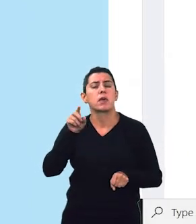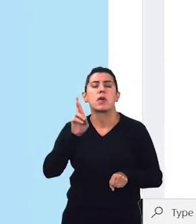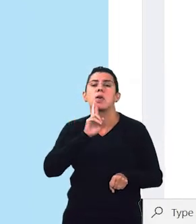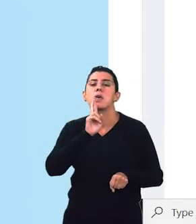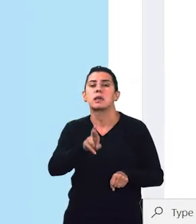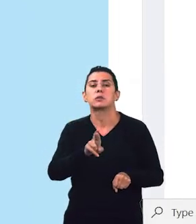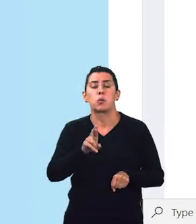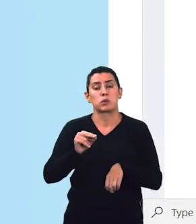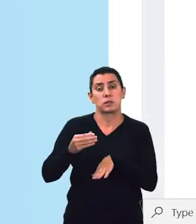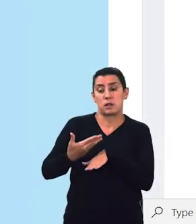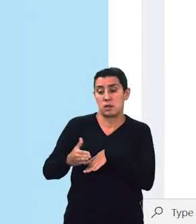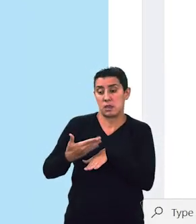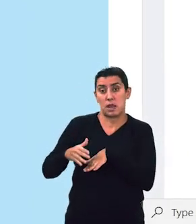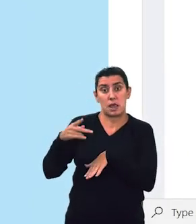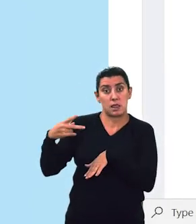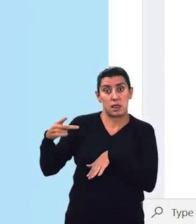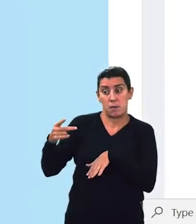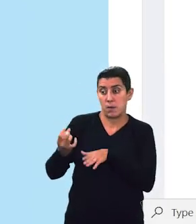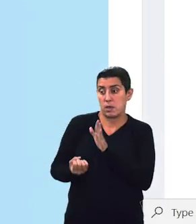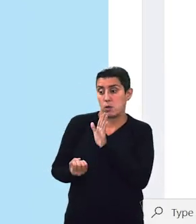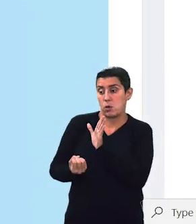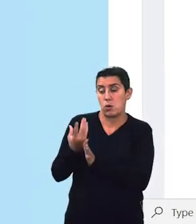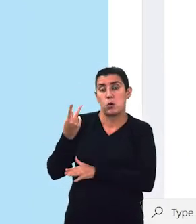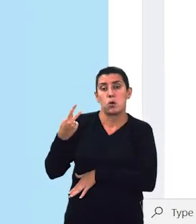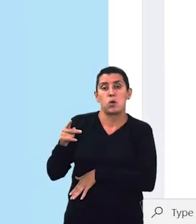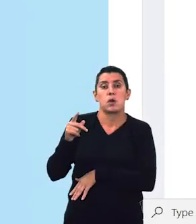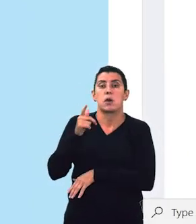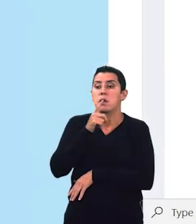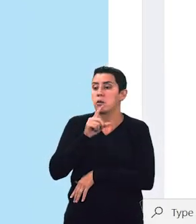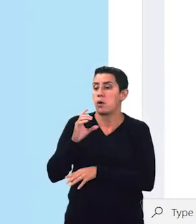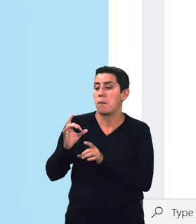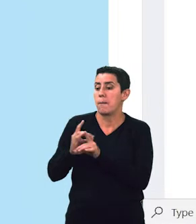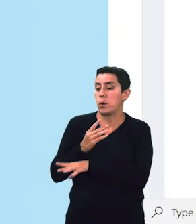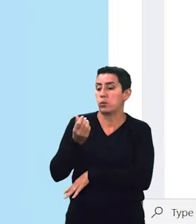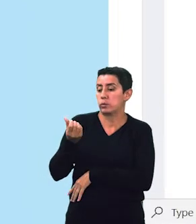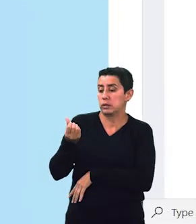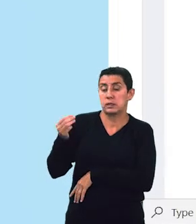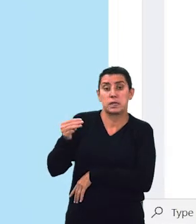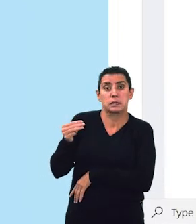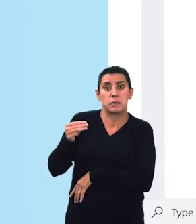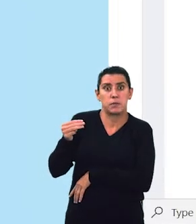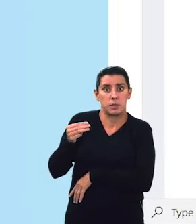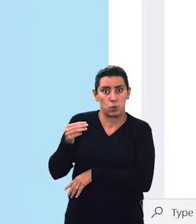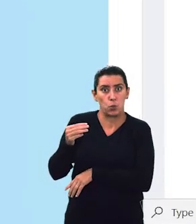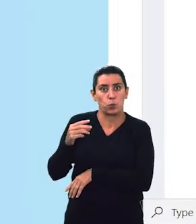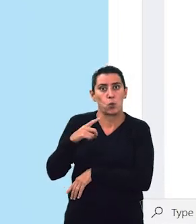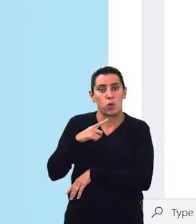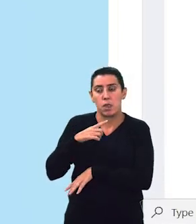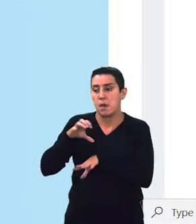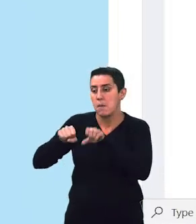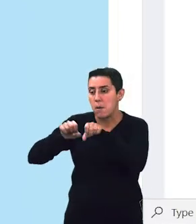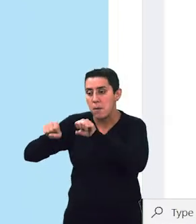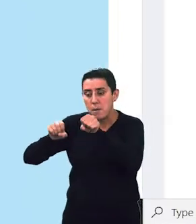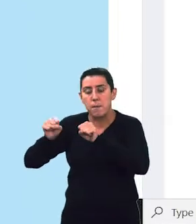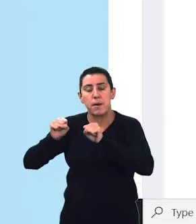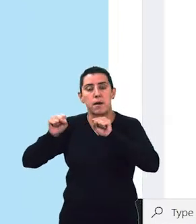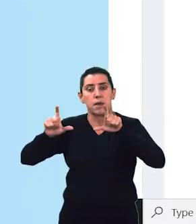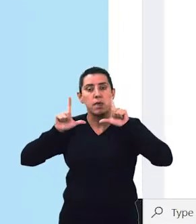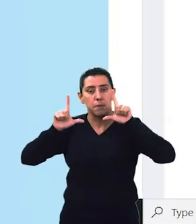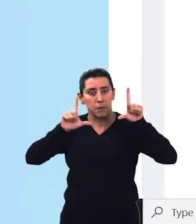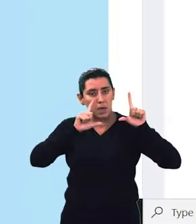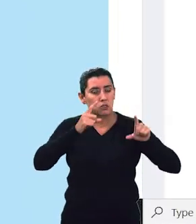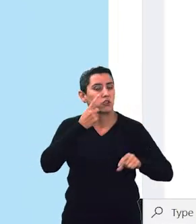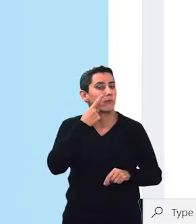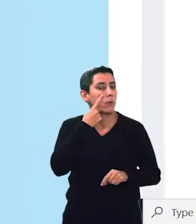treinamento automatizado que foi feito em 6 minutos com mais avaliação para treinagens, é um belo resultado. Vamos para o próximo